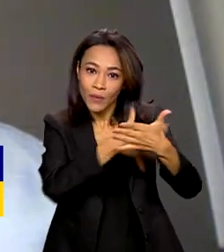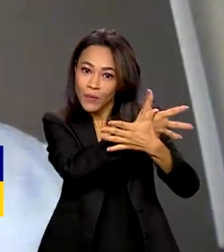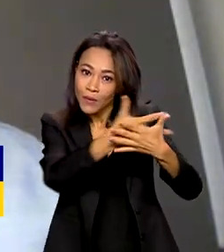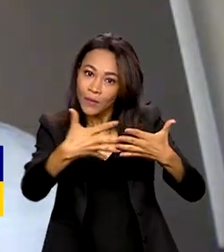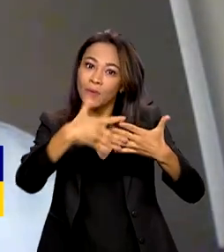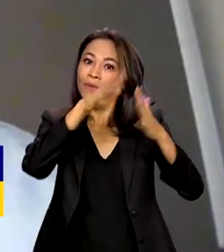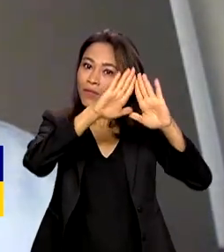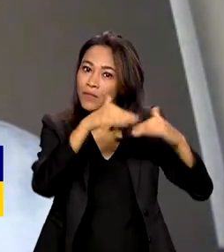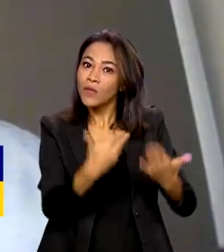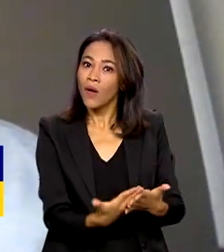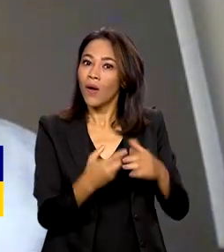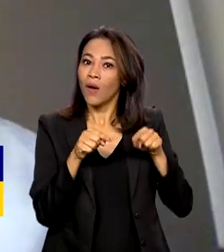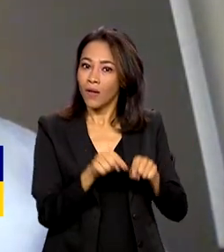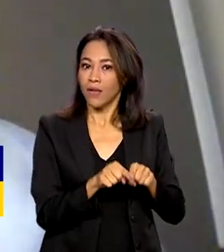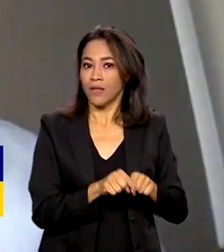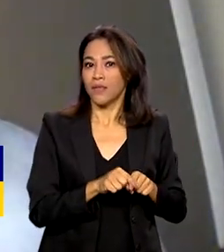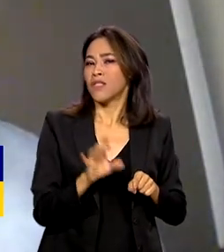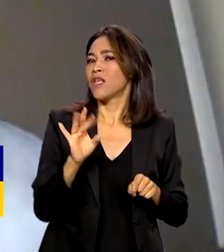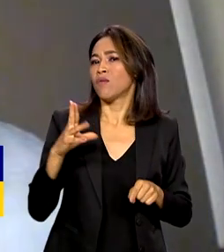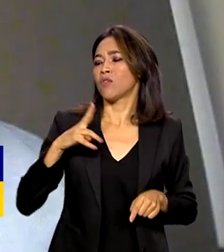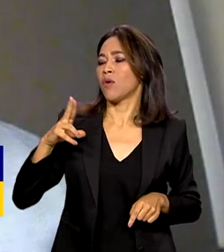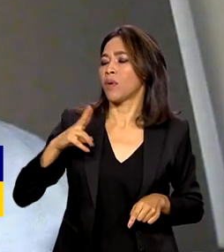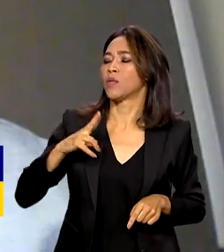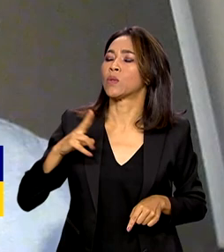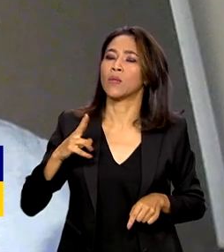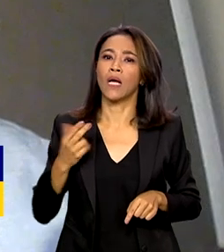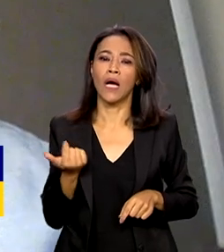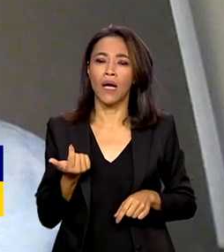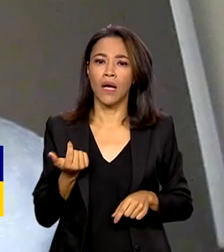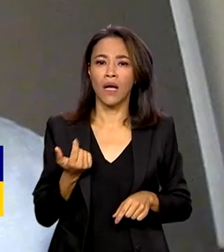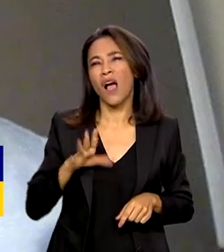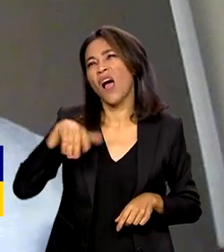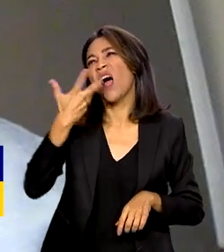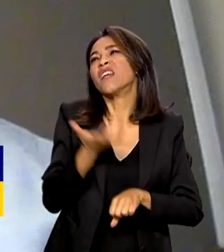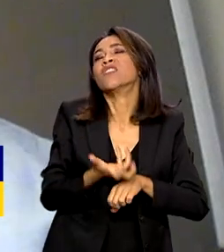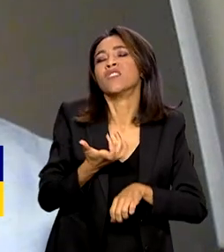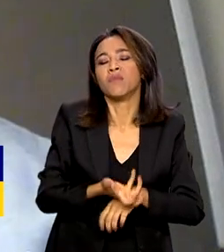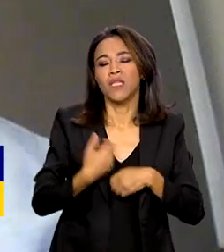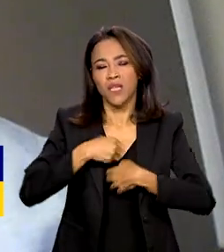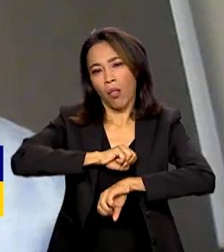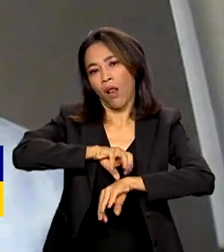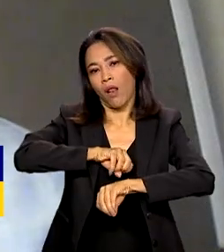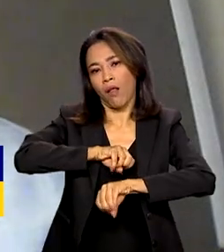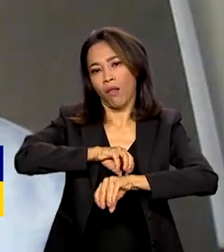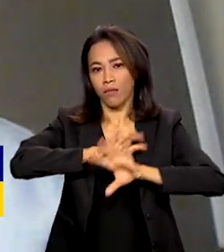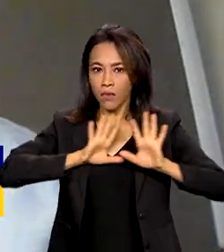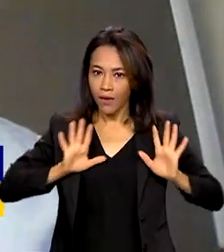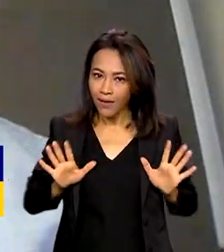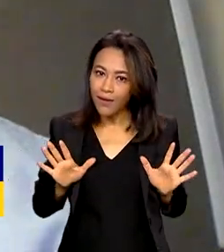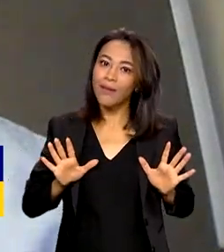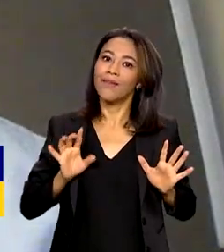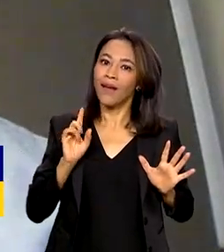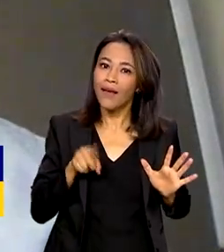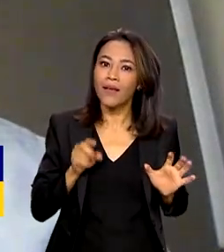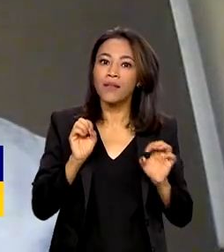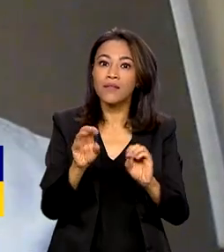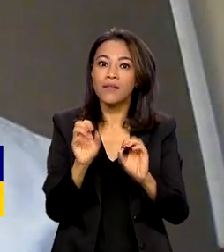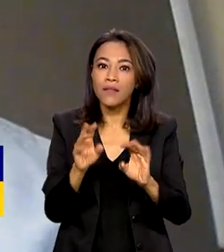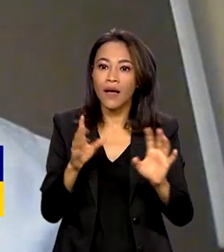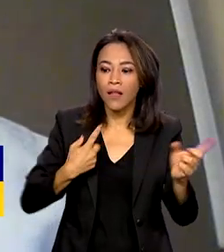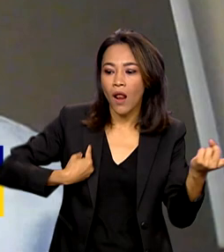financeira não de uma maneira individual, como mais uma matéria nessa idade de sala de aula, mas a educação financeira ser ensinada de maneira